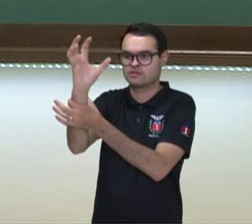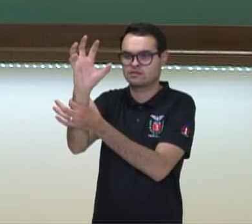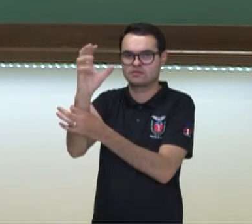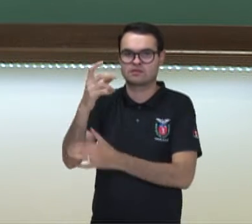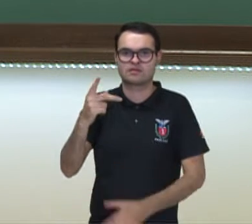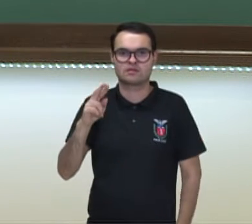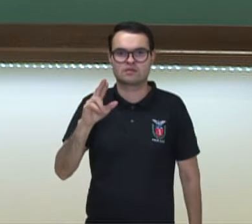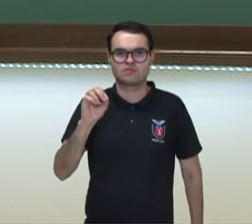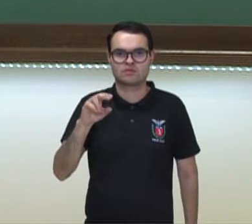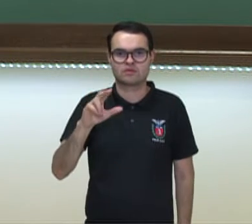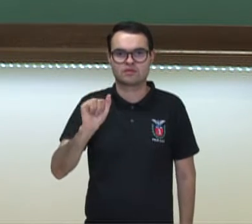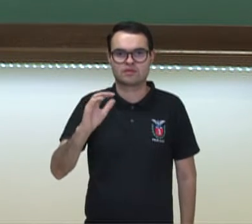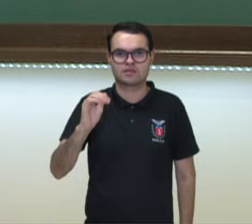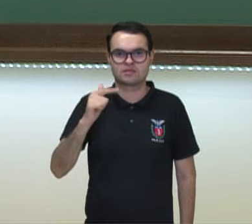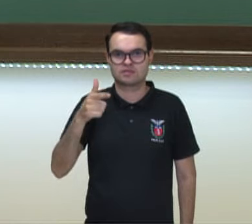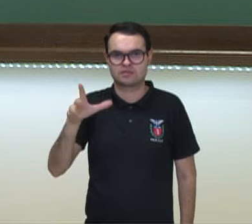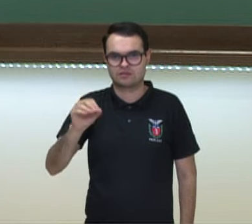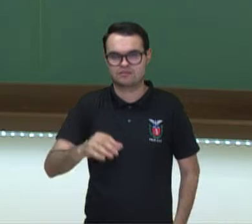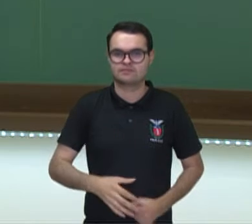é a impronação.